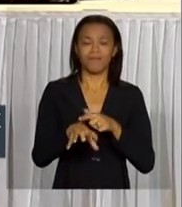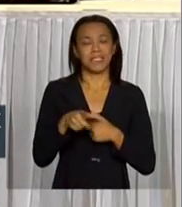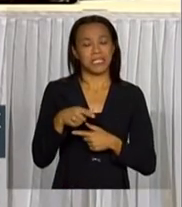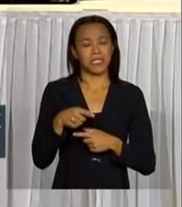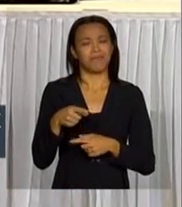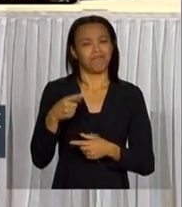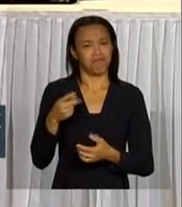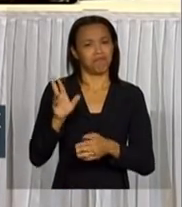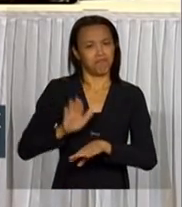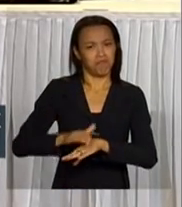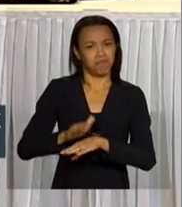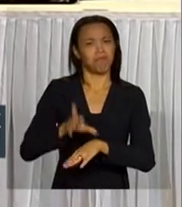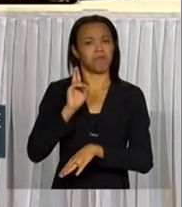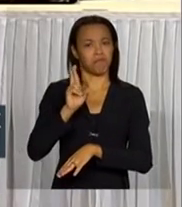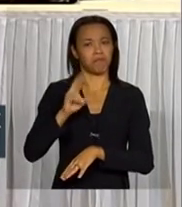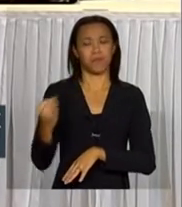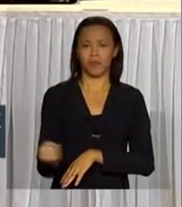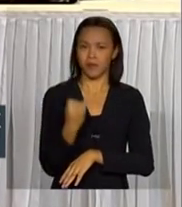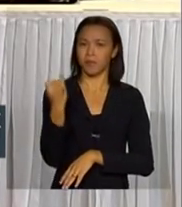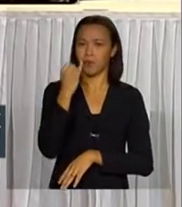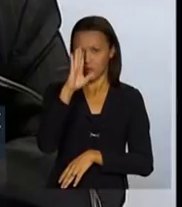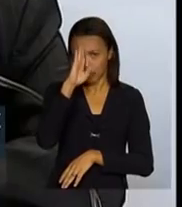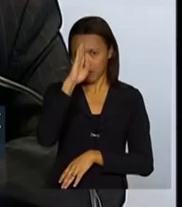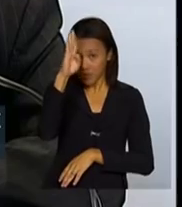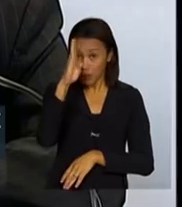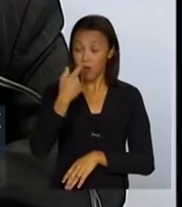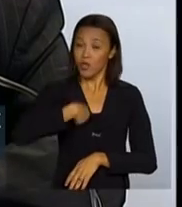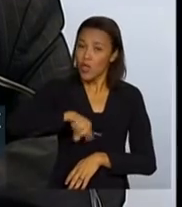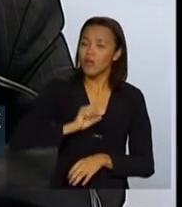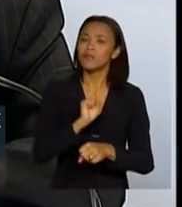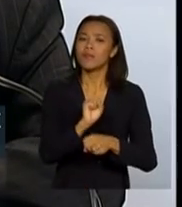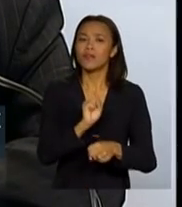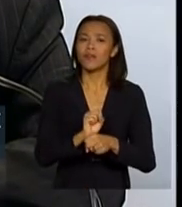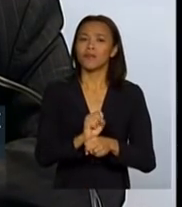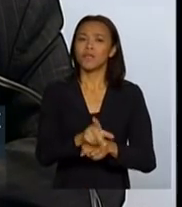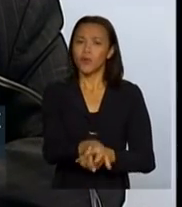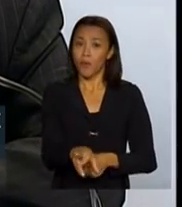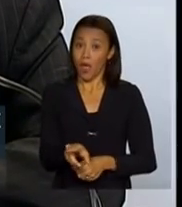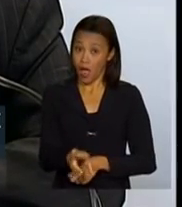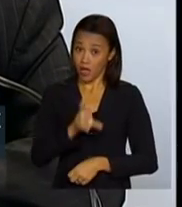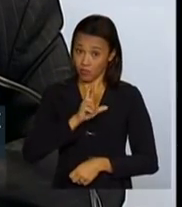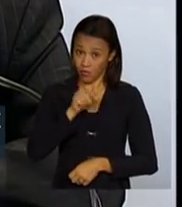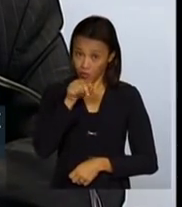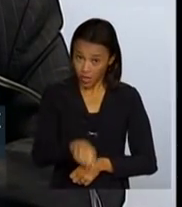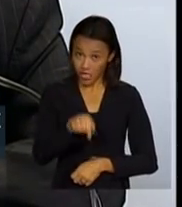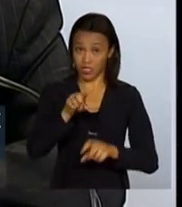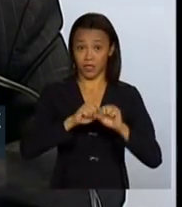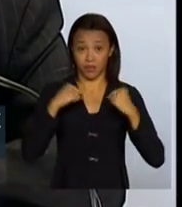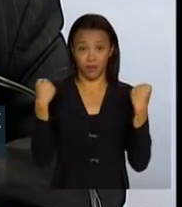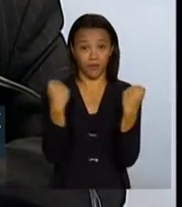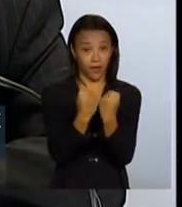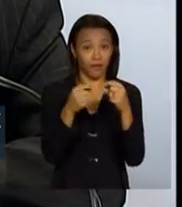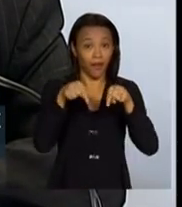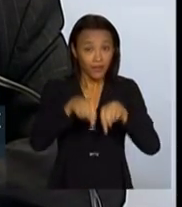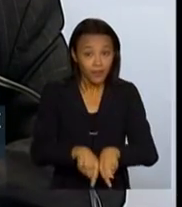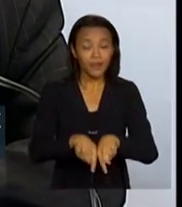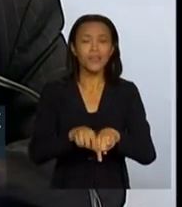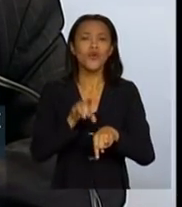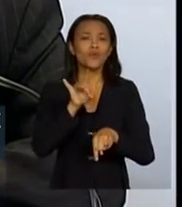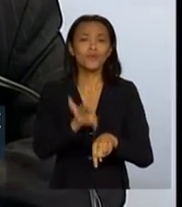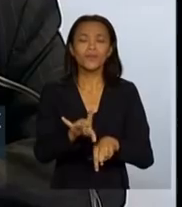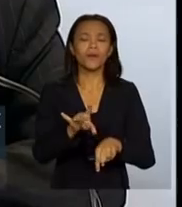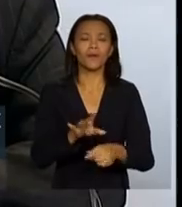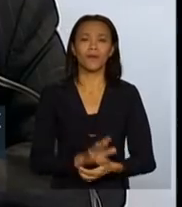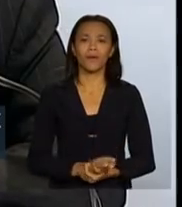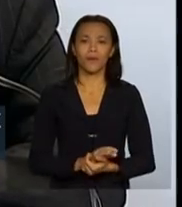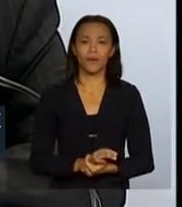estratégico fundamental, e esperamos que o resultado desse seminário signifique não só